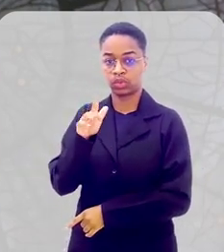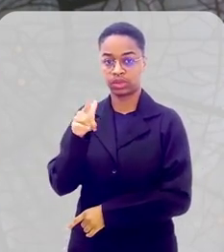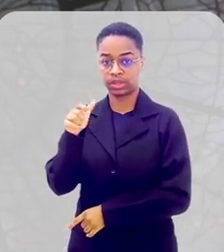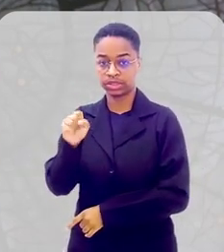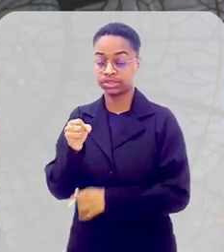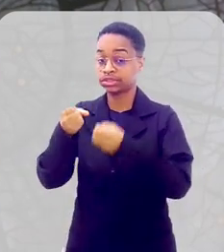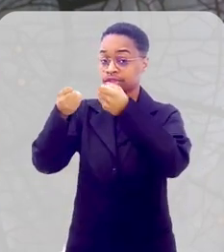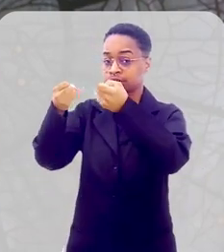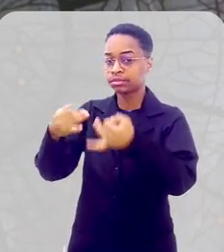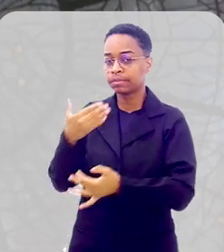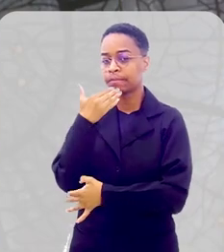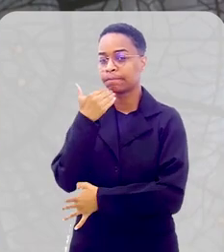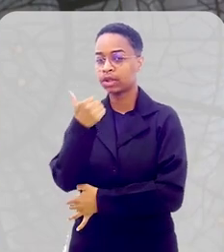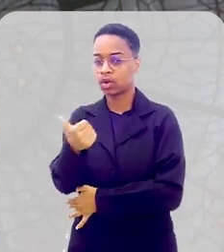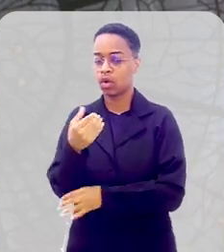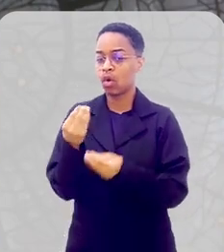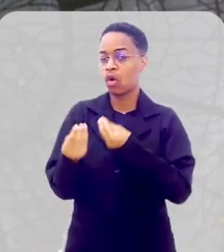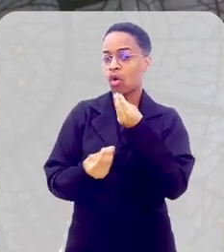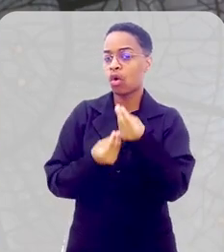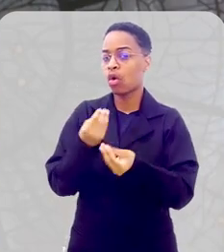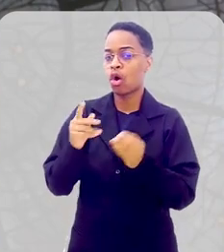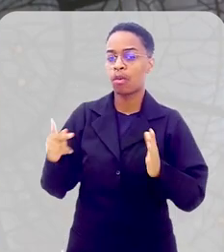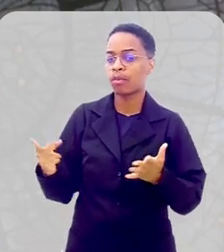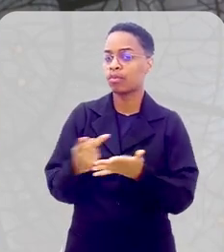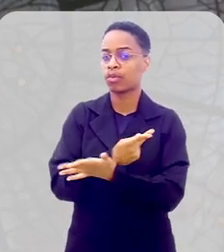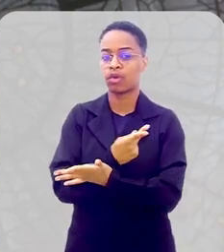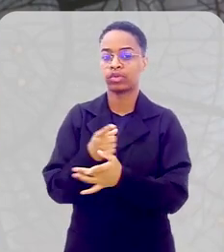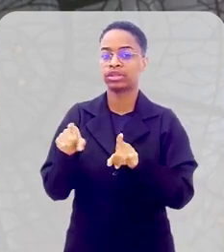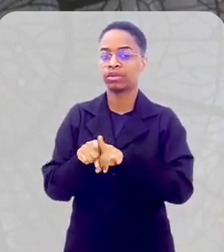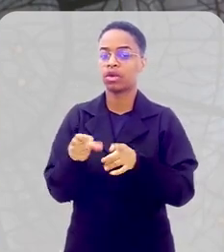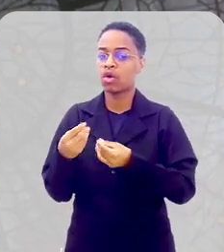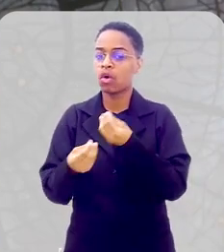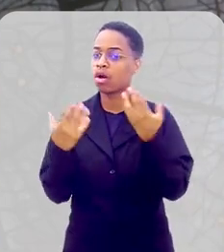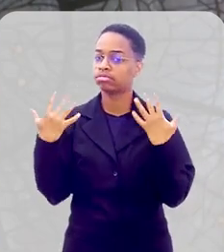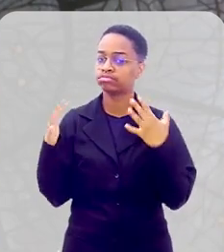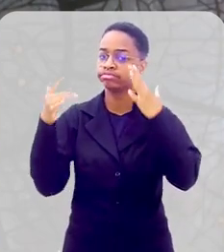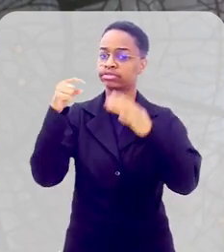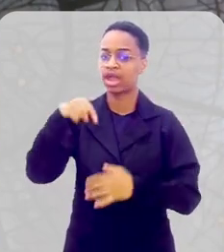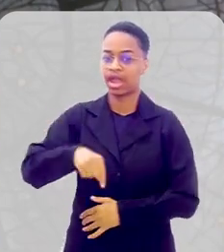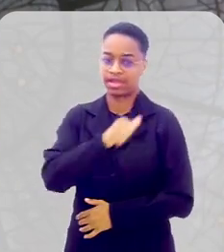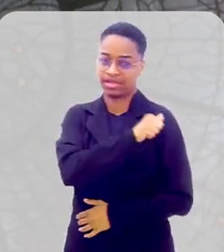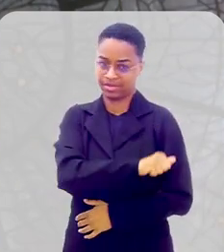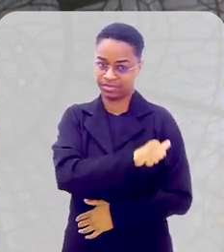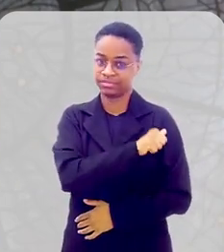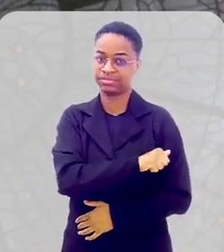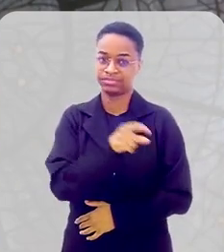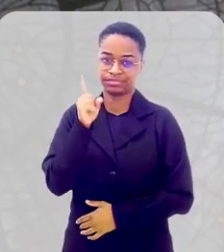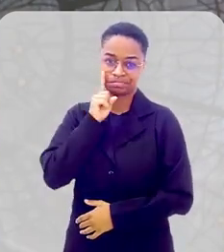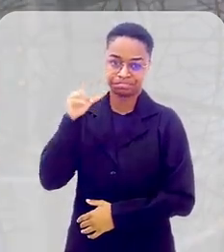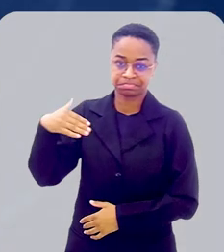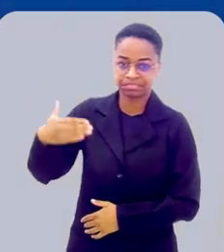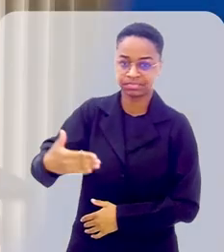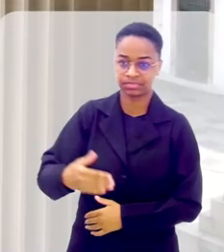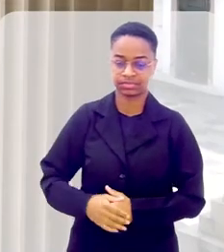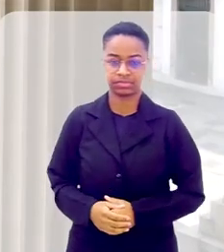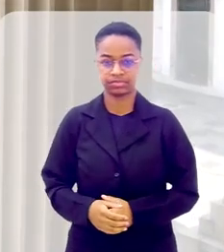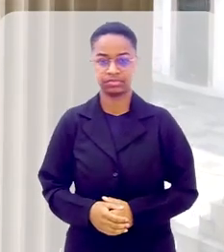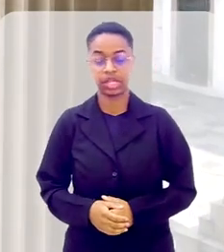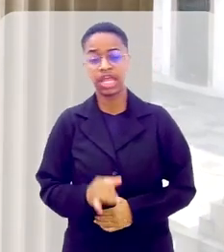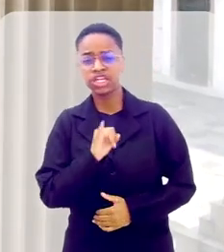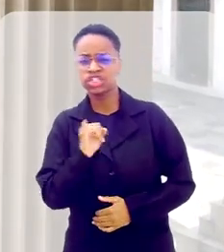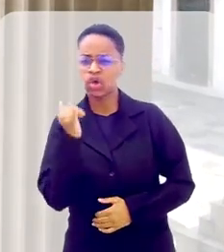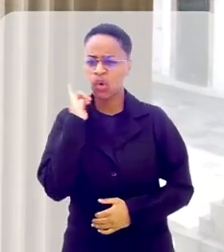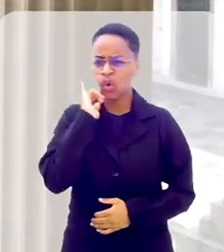vai nos falar um pouco melhor como esse dia é celebrado aqui no Rio de Janeiro, no dia a dia. E se eu te